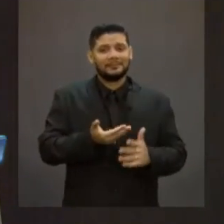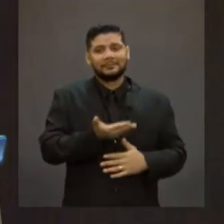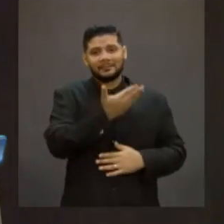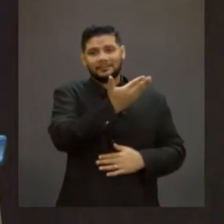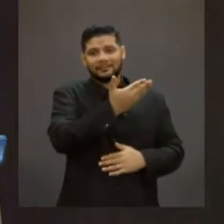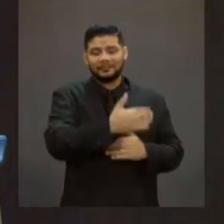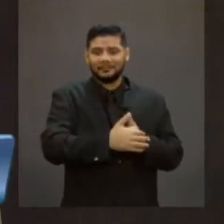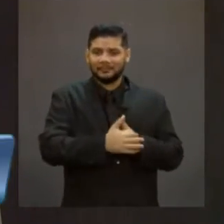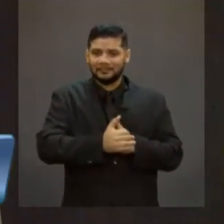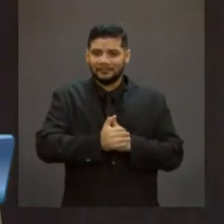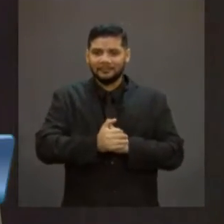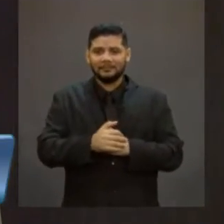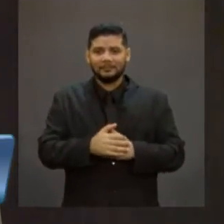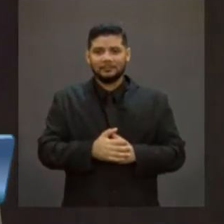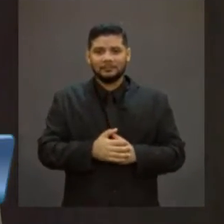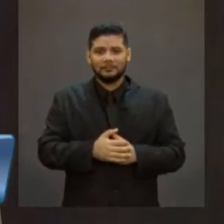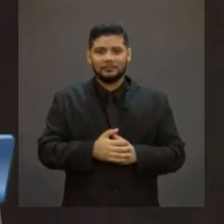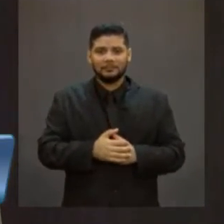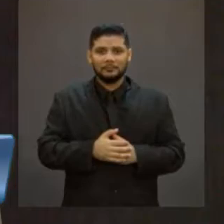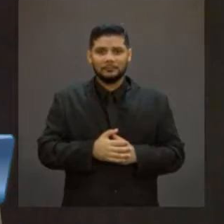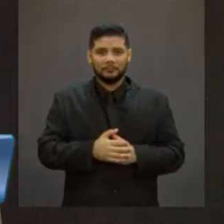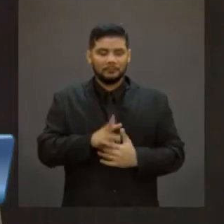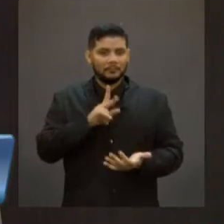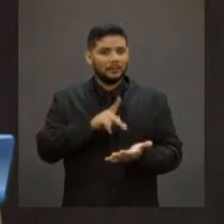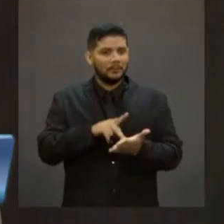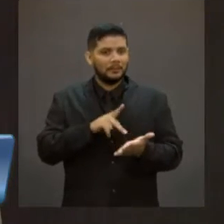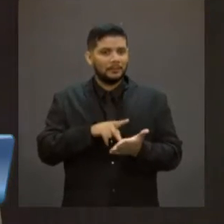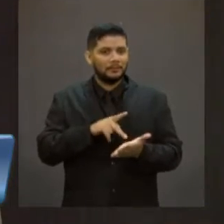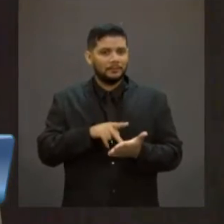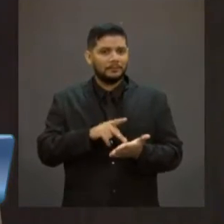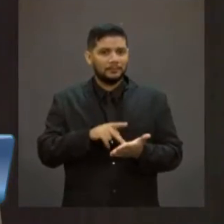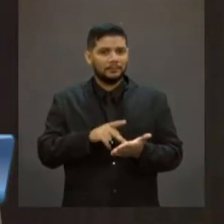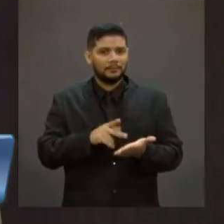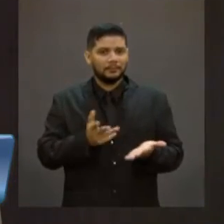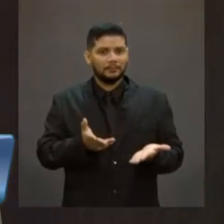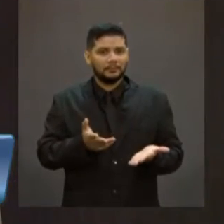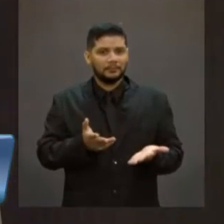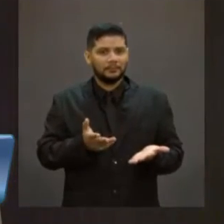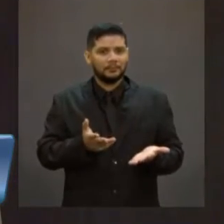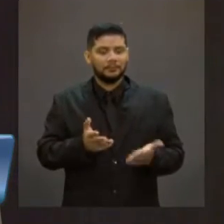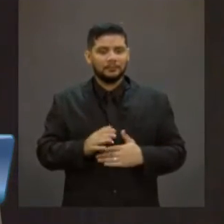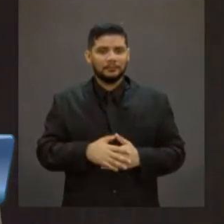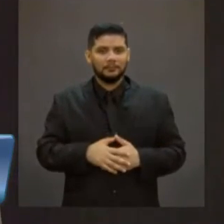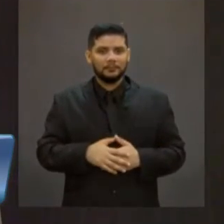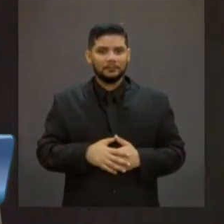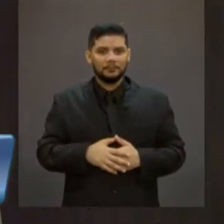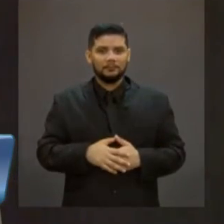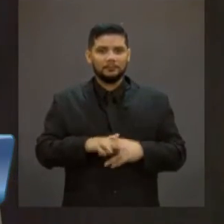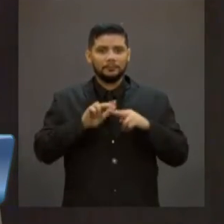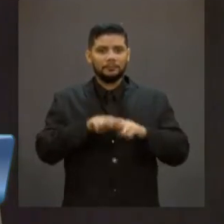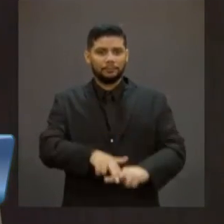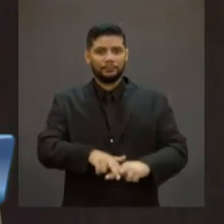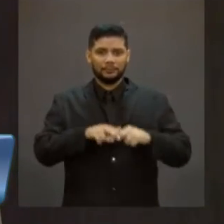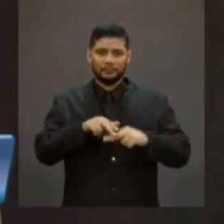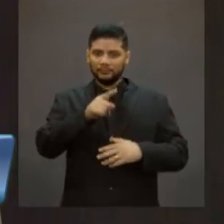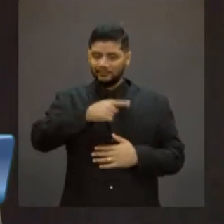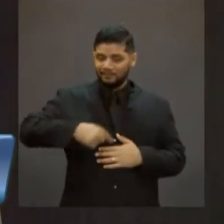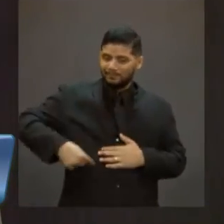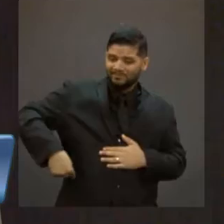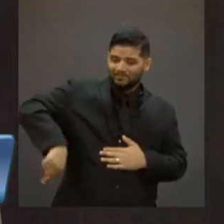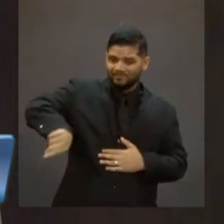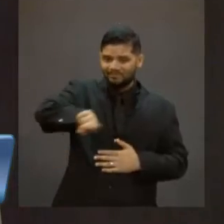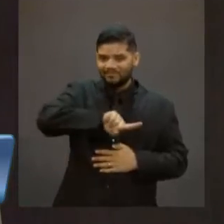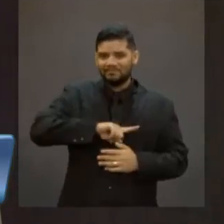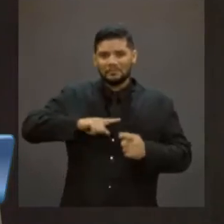Defender o serviço social previdenciário é defender aqueles que o usam. Portanto, nós precisamos